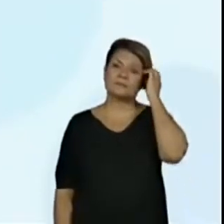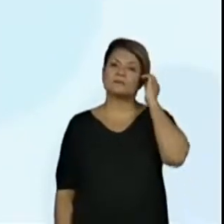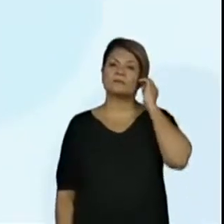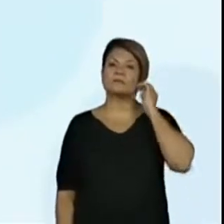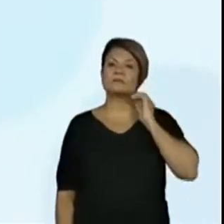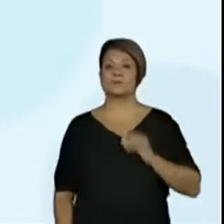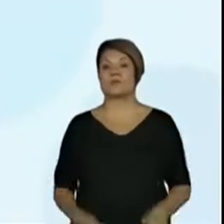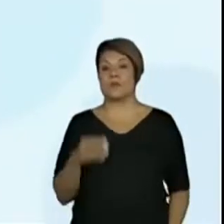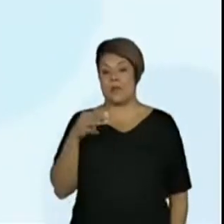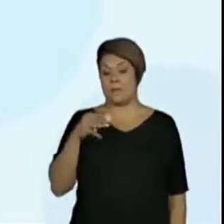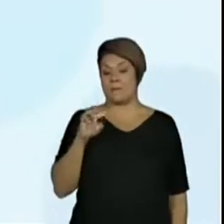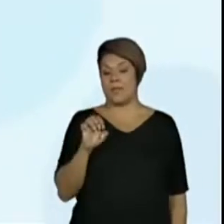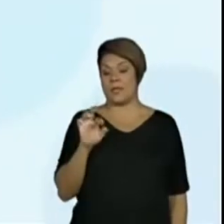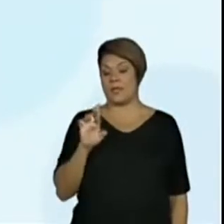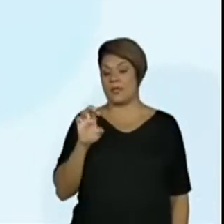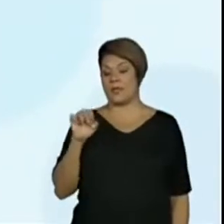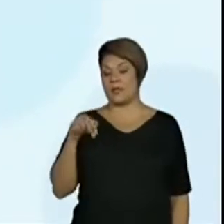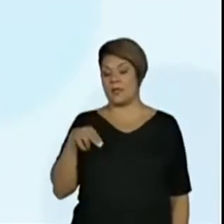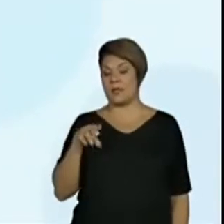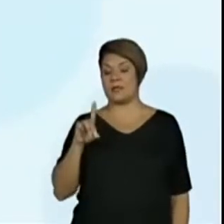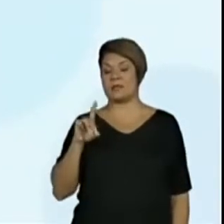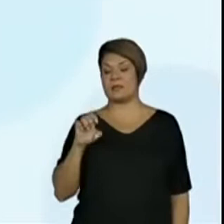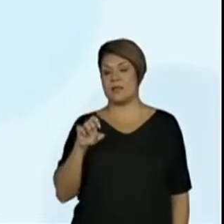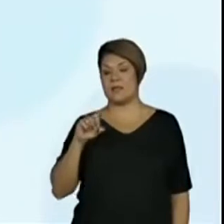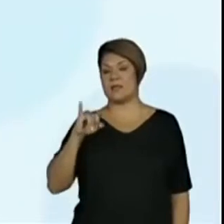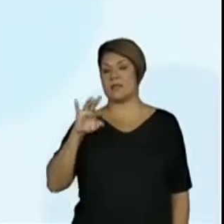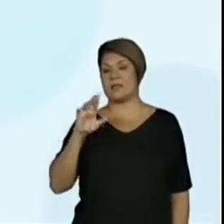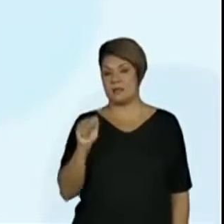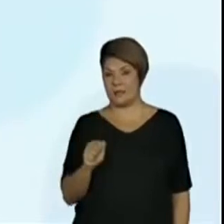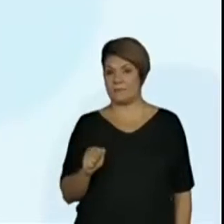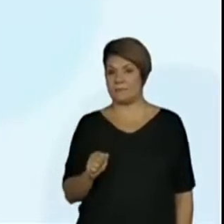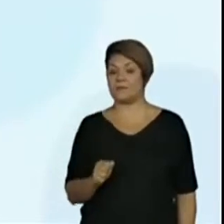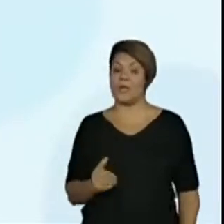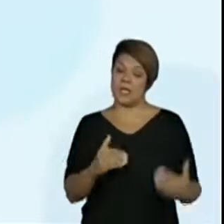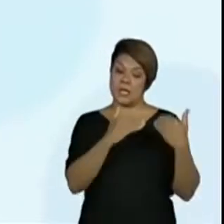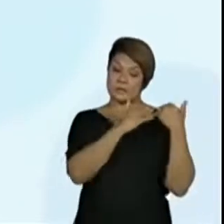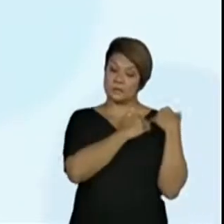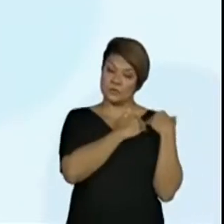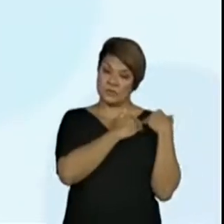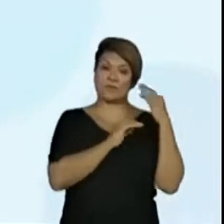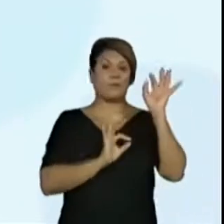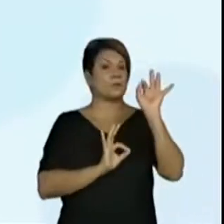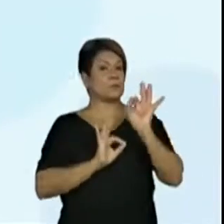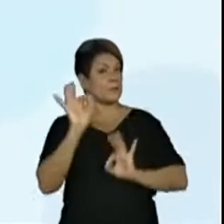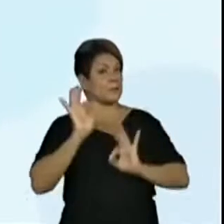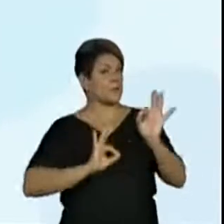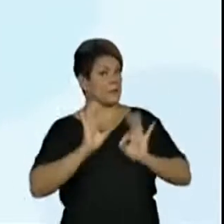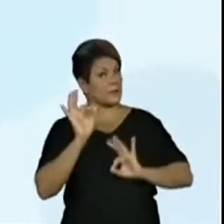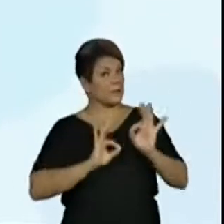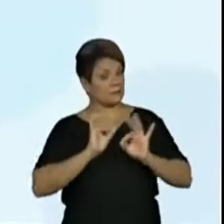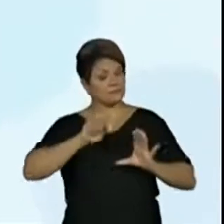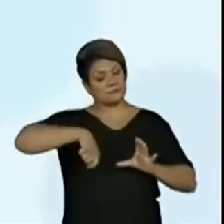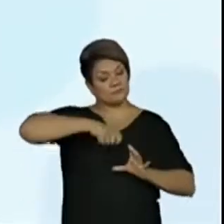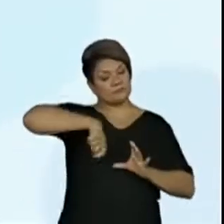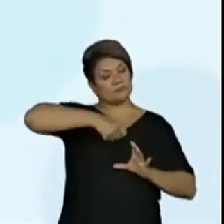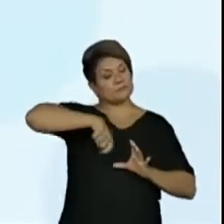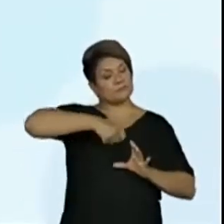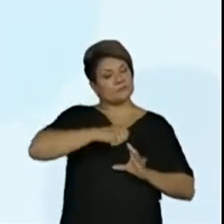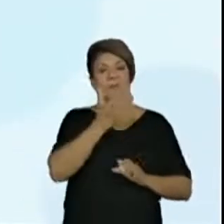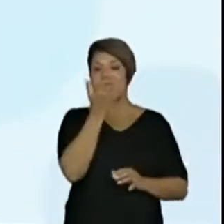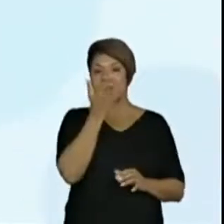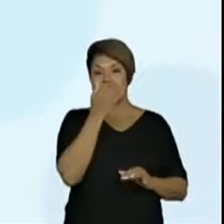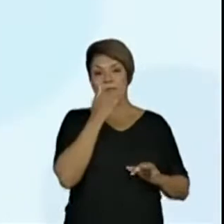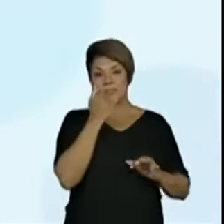A merendeira é responsável por preparar a alimentação de todos os